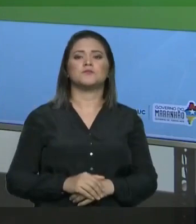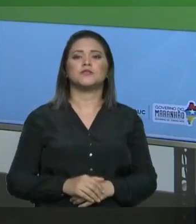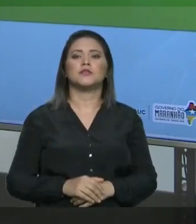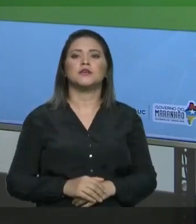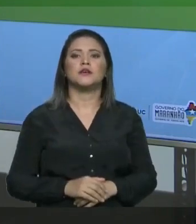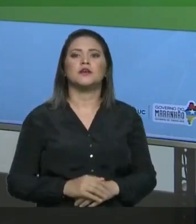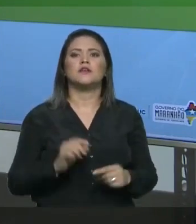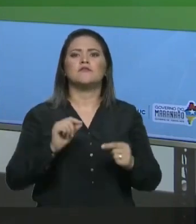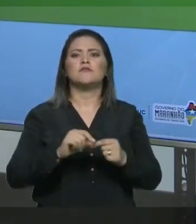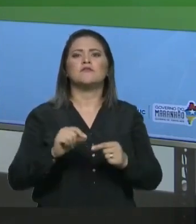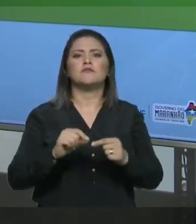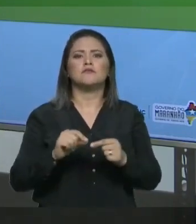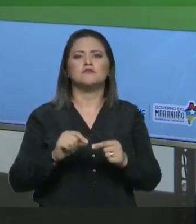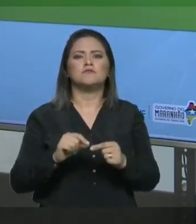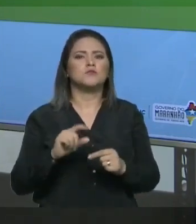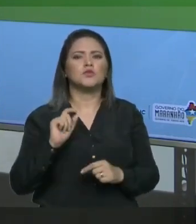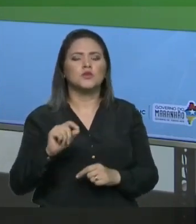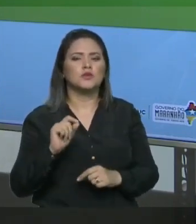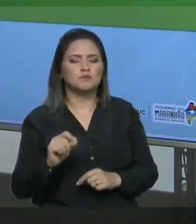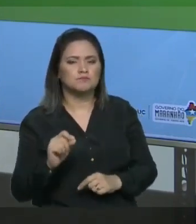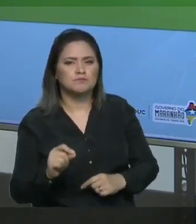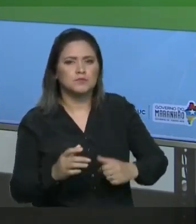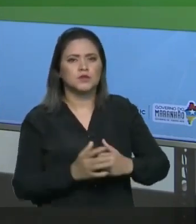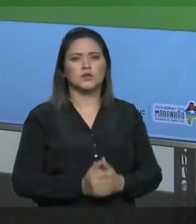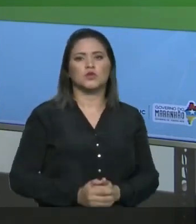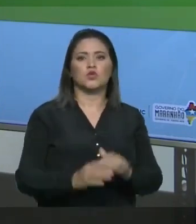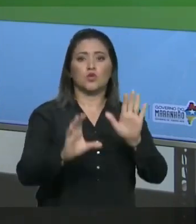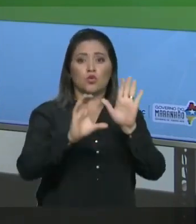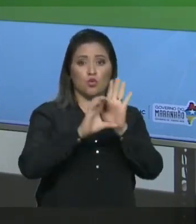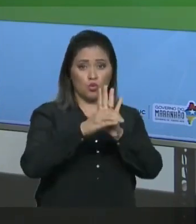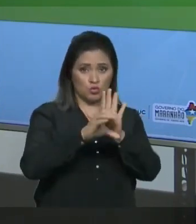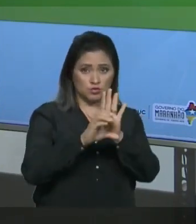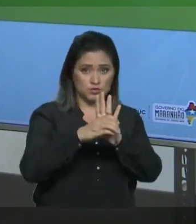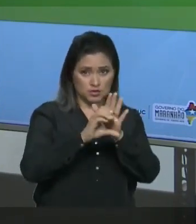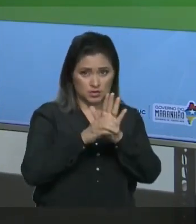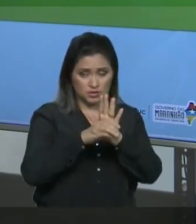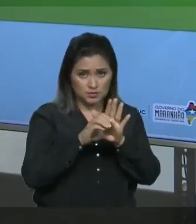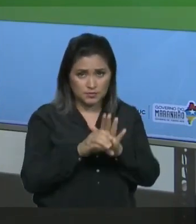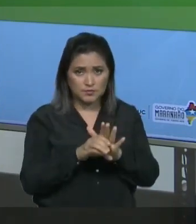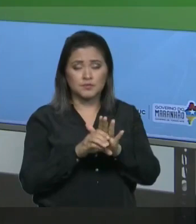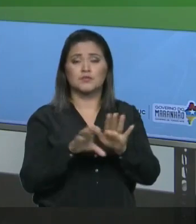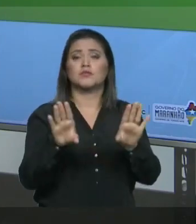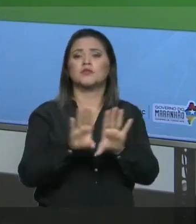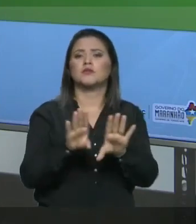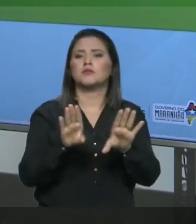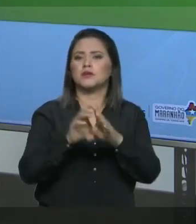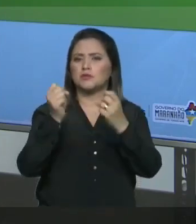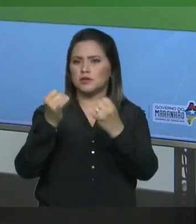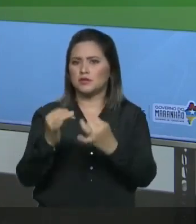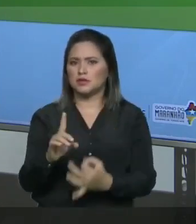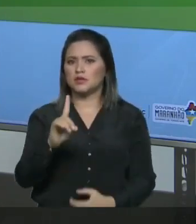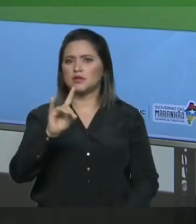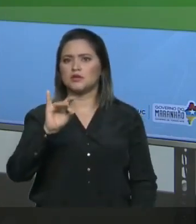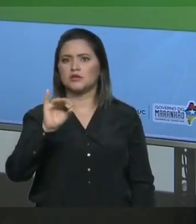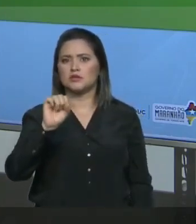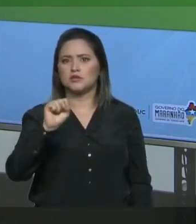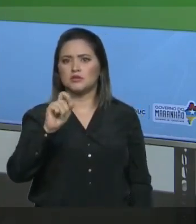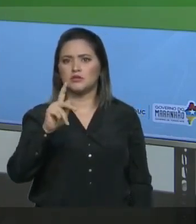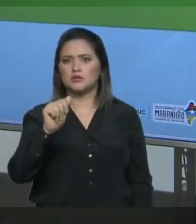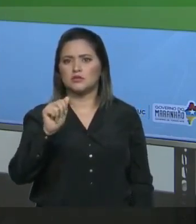e classificamos as dispersões, né? Dentro das dispersões nós começamos a ver as soluções, né?